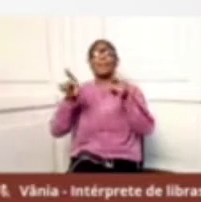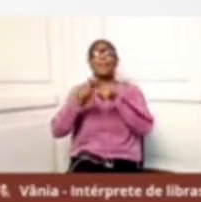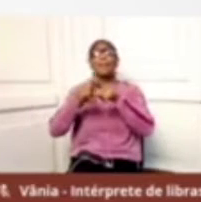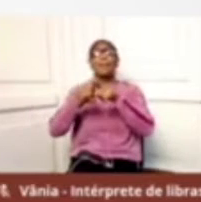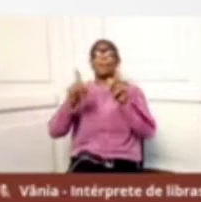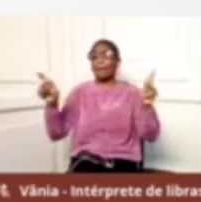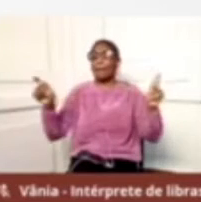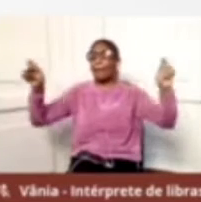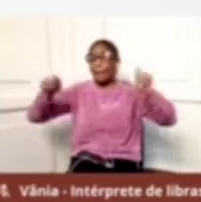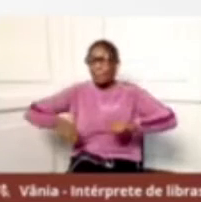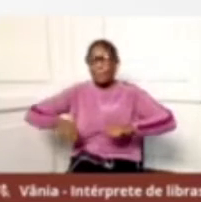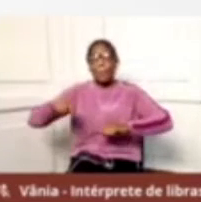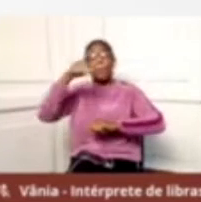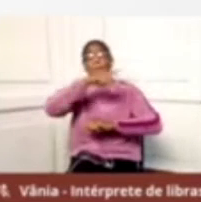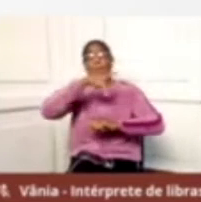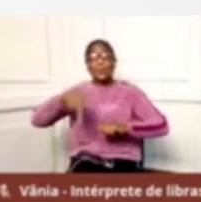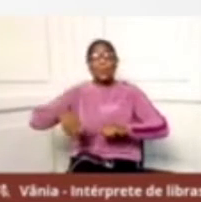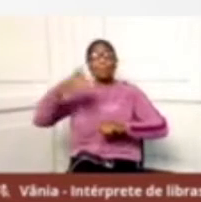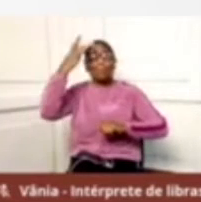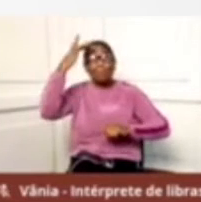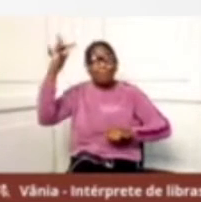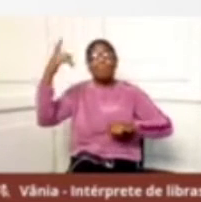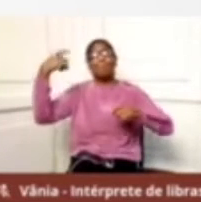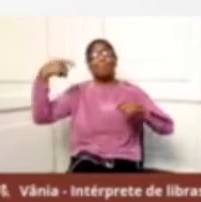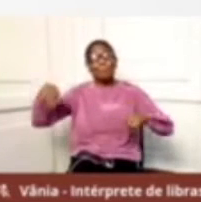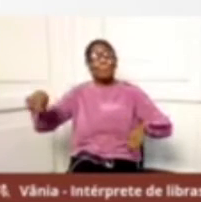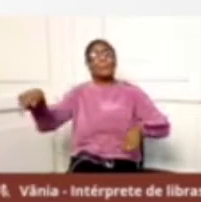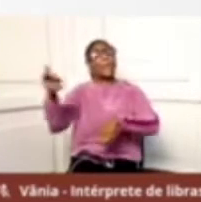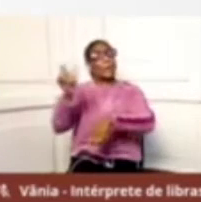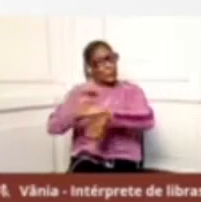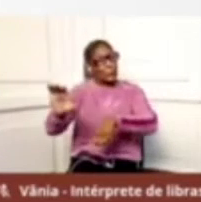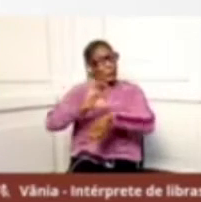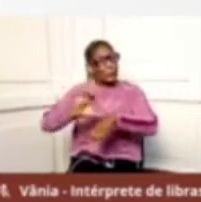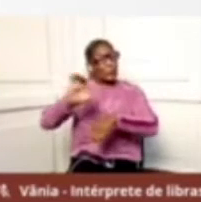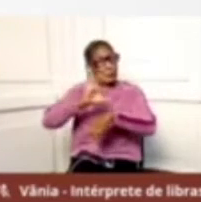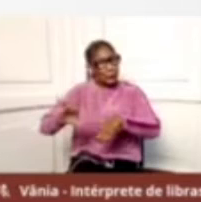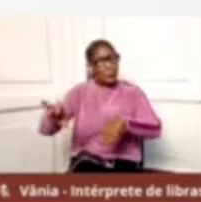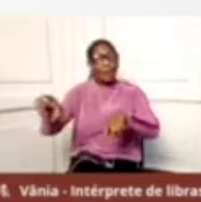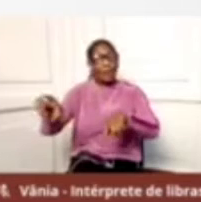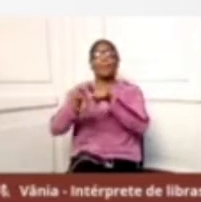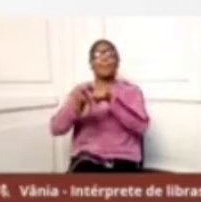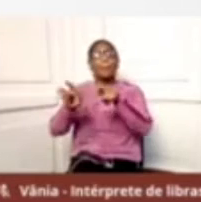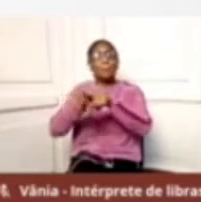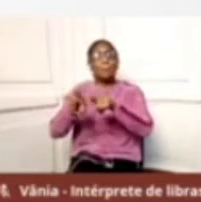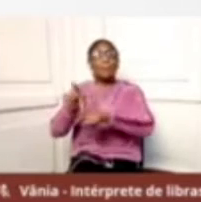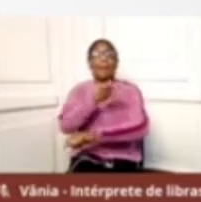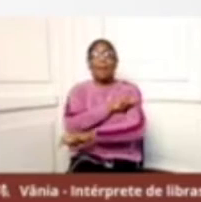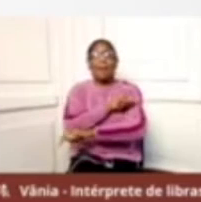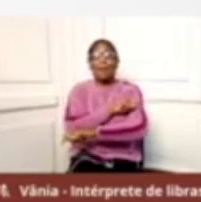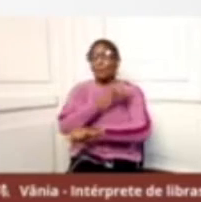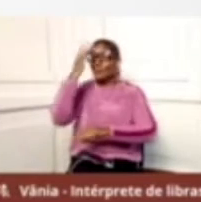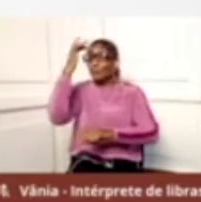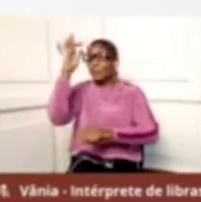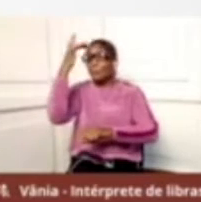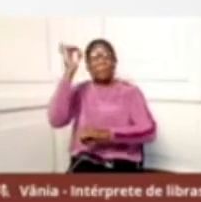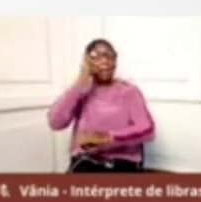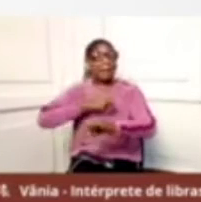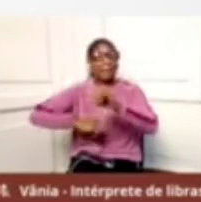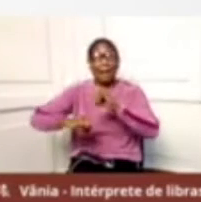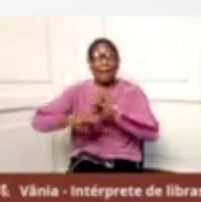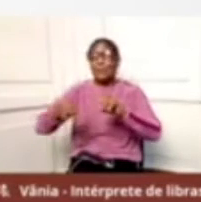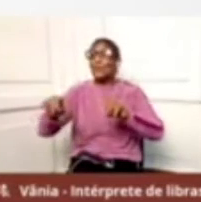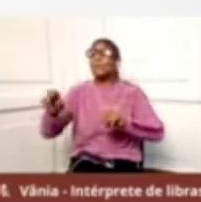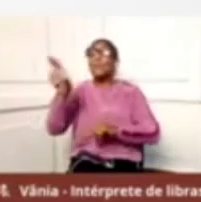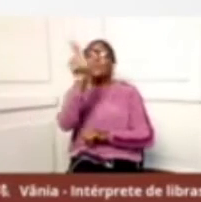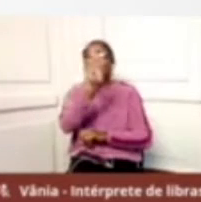professores quanto muitas vezes do aprendizado do próprio aluno a usar essas